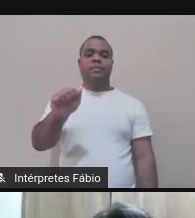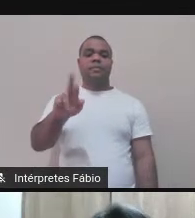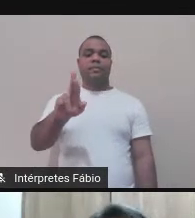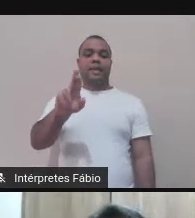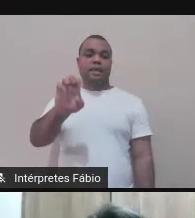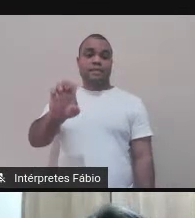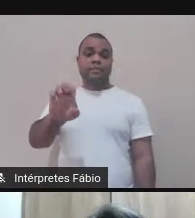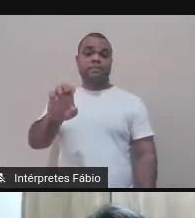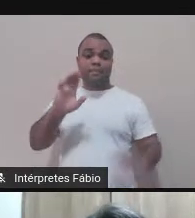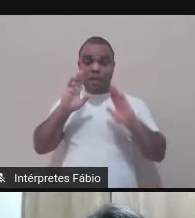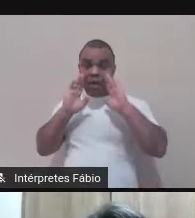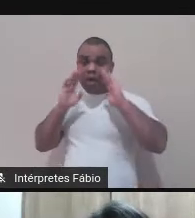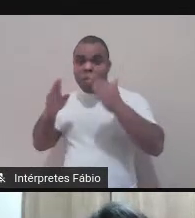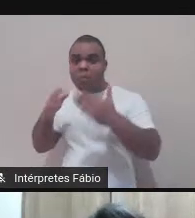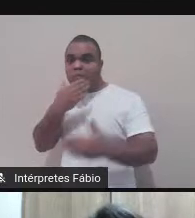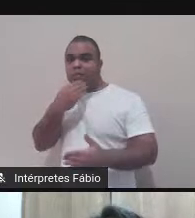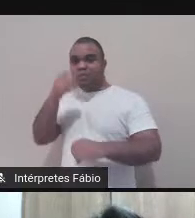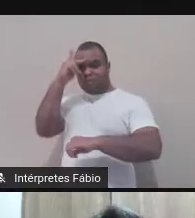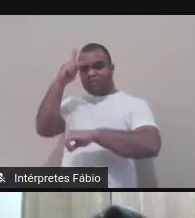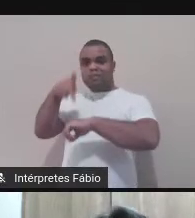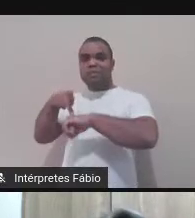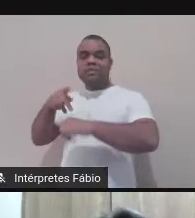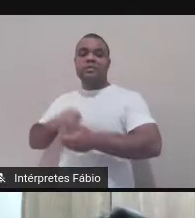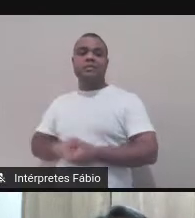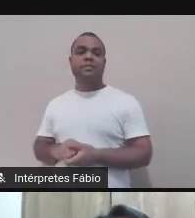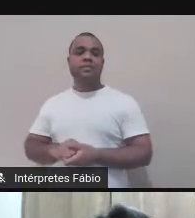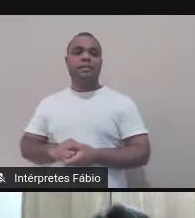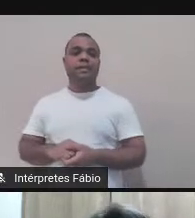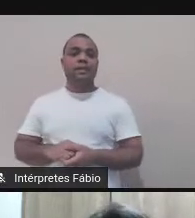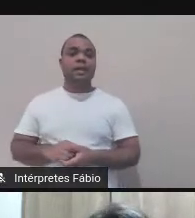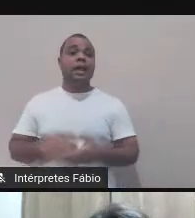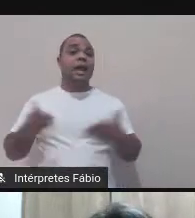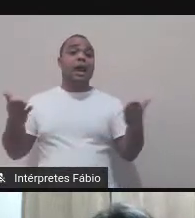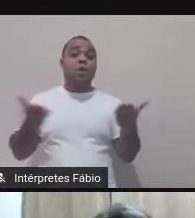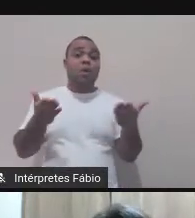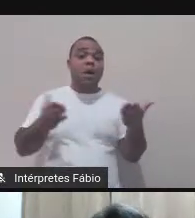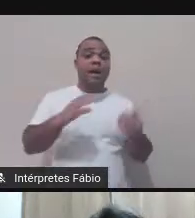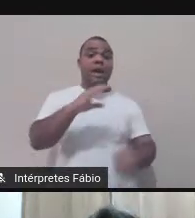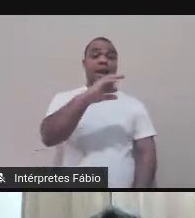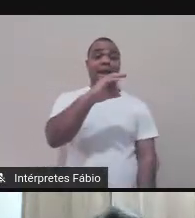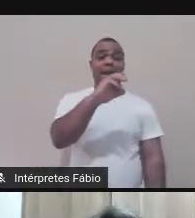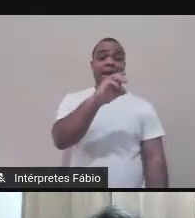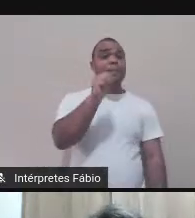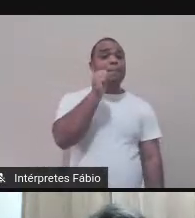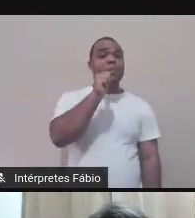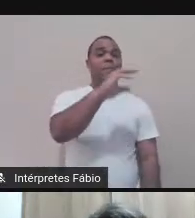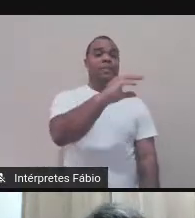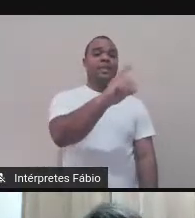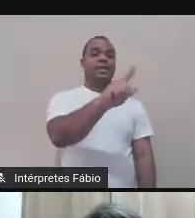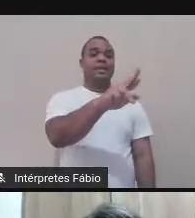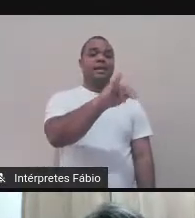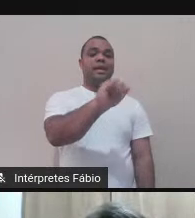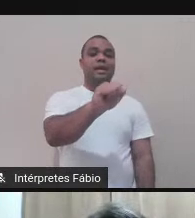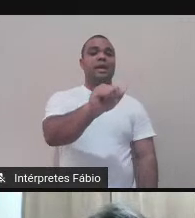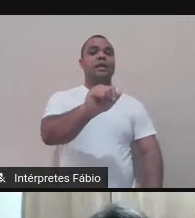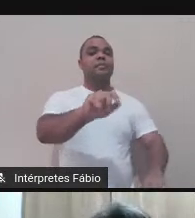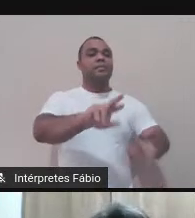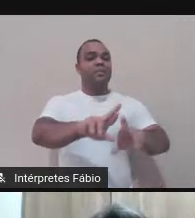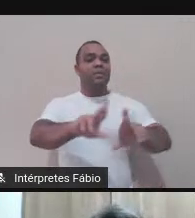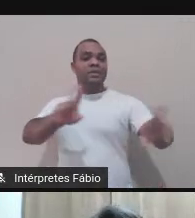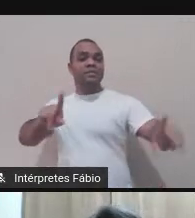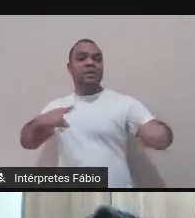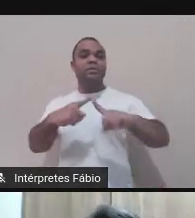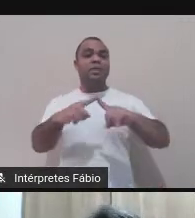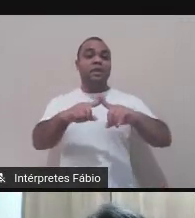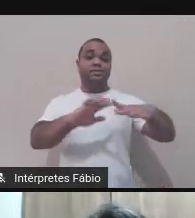Julieta nas novas mídias. Mas o que é intermedialidade, né? Assim, alguns podem estar se perguntando. Então,